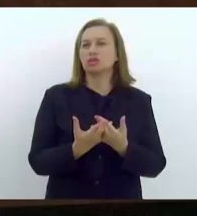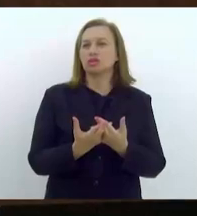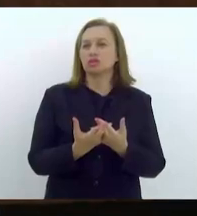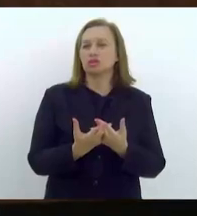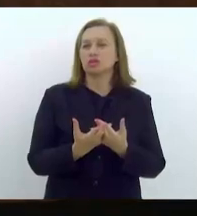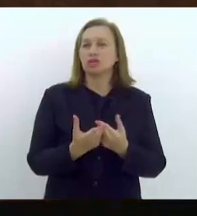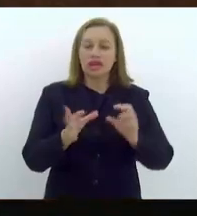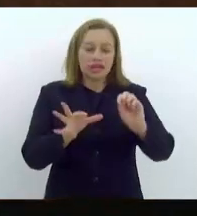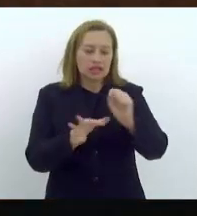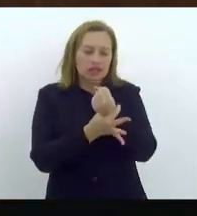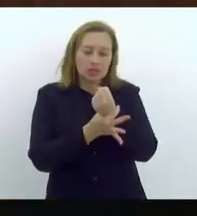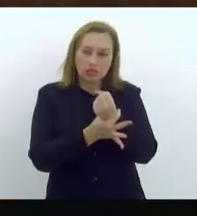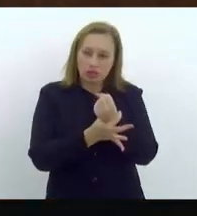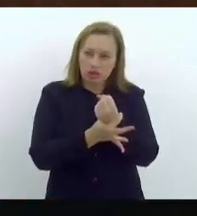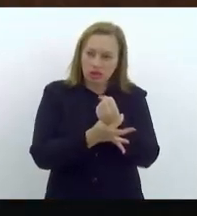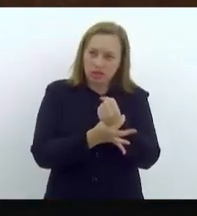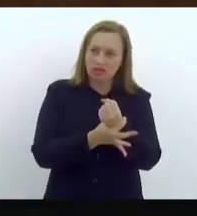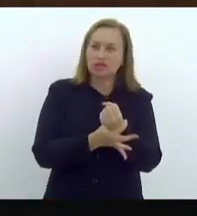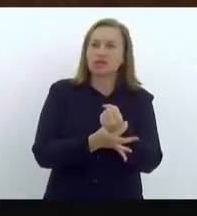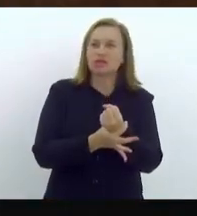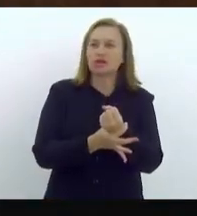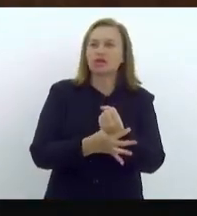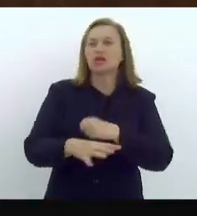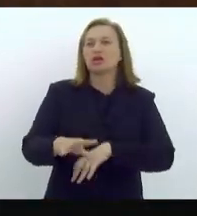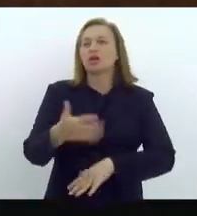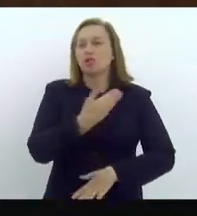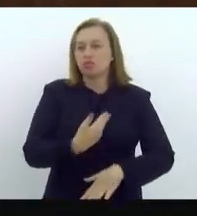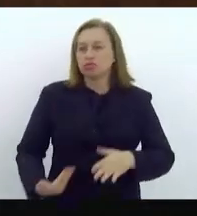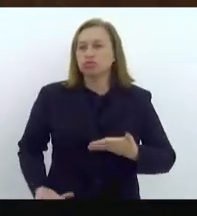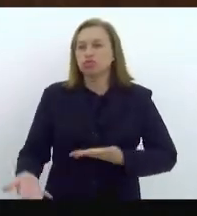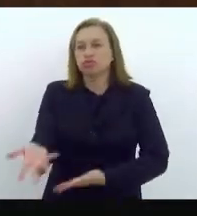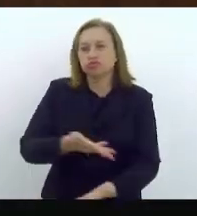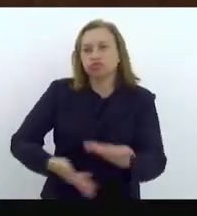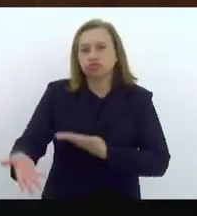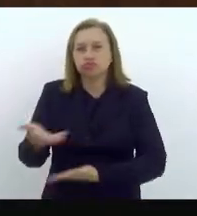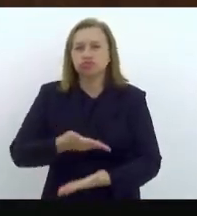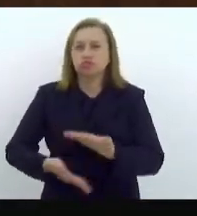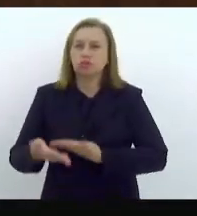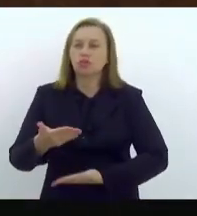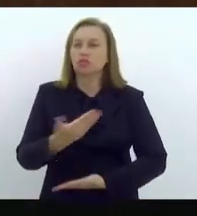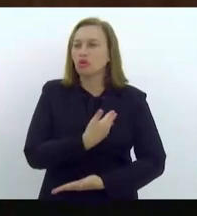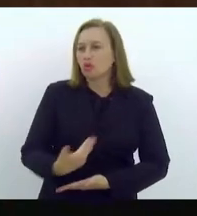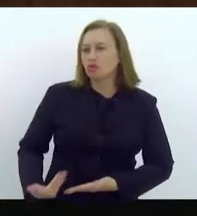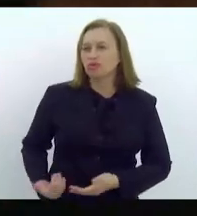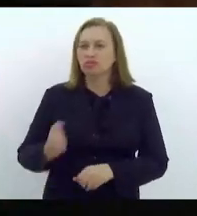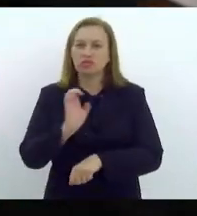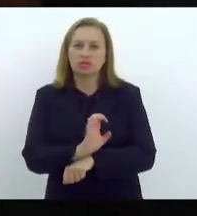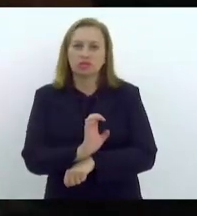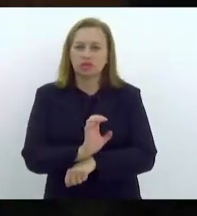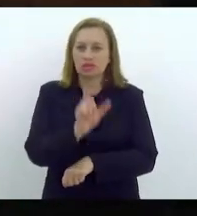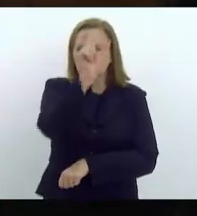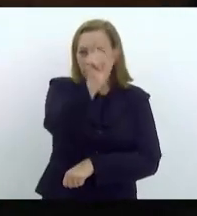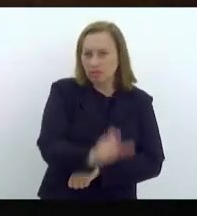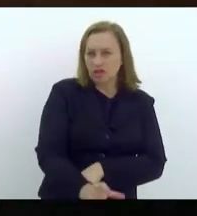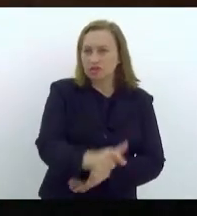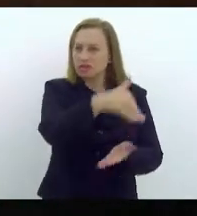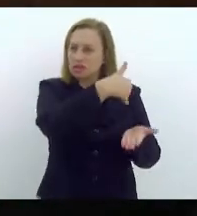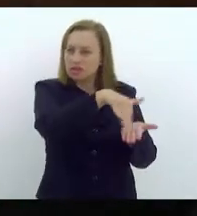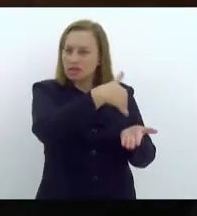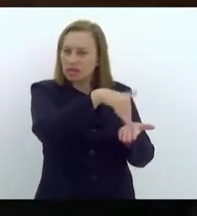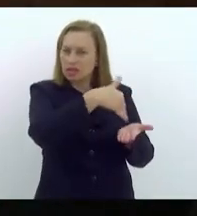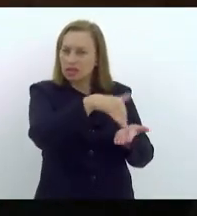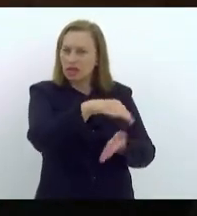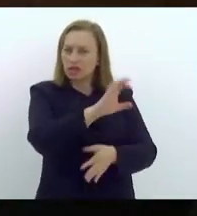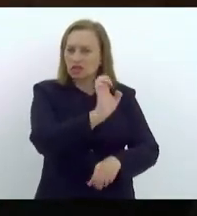de Segurança Pública, que está sendo muito bem conduzido pelo governo do Estado, na pessoa da Secretária Estadual de